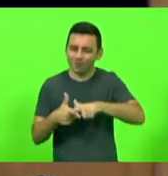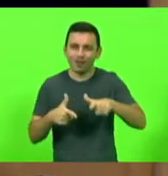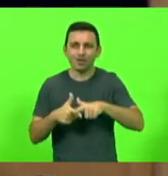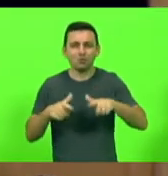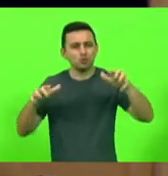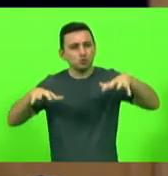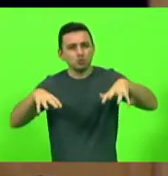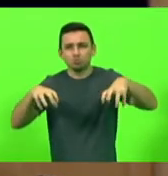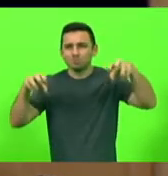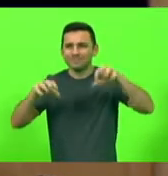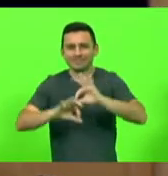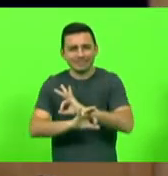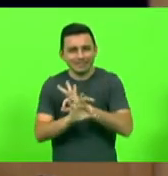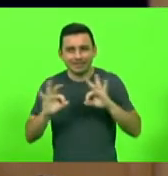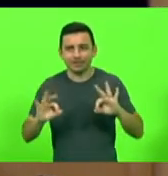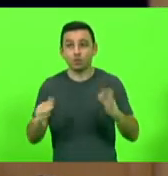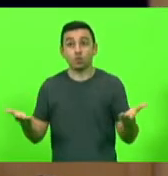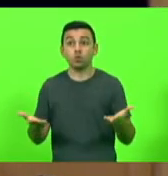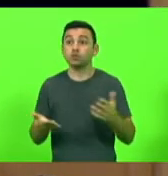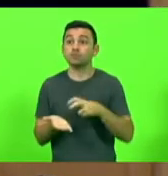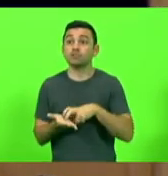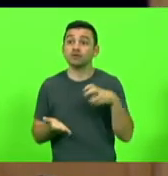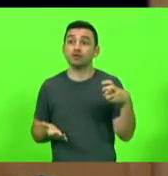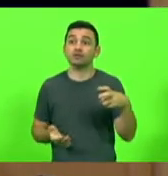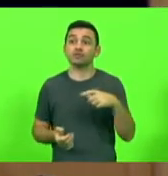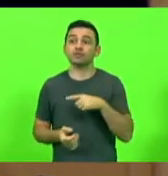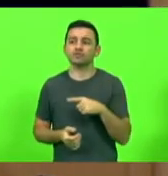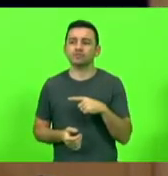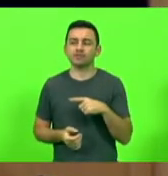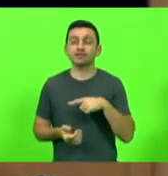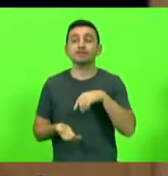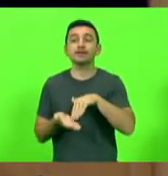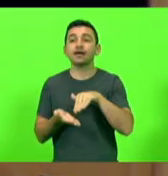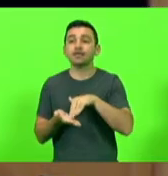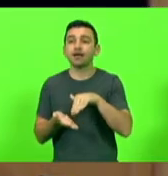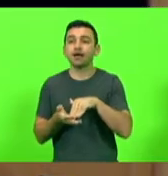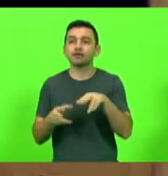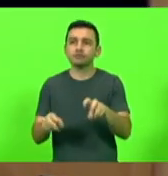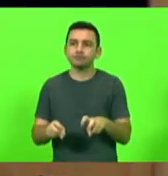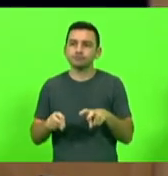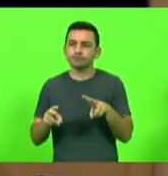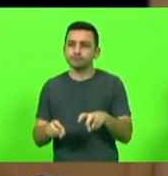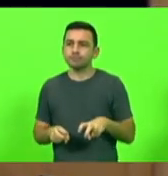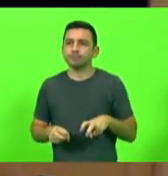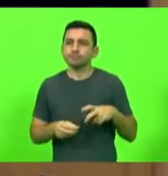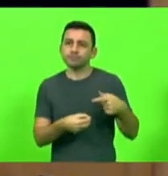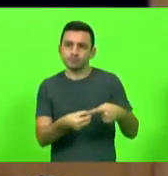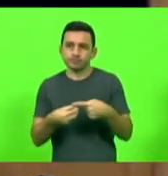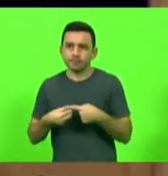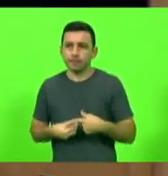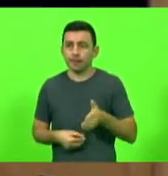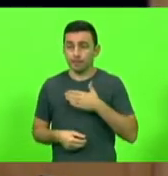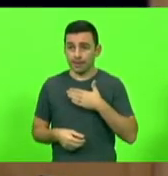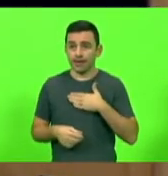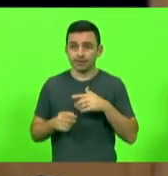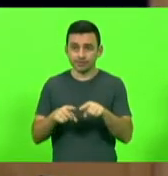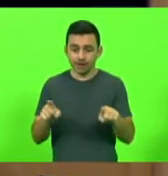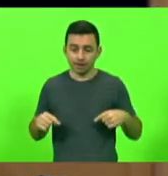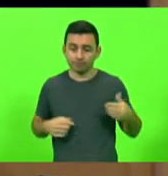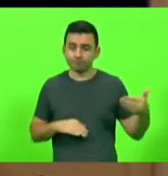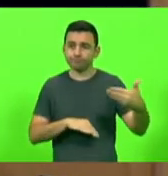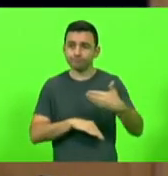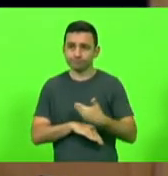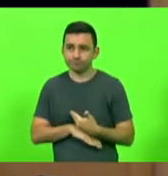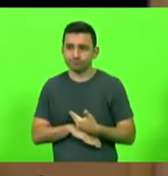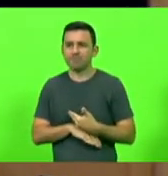sofrimento, hoje de manhã ainda com a presença de secretário de agricultura de municípios em meu gabinete, eles também